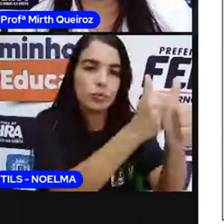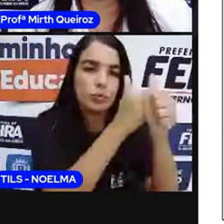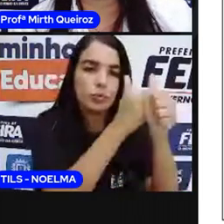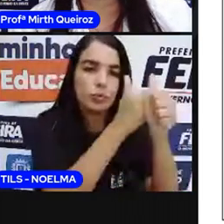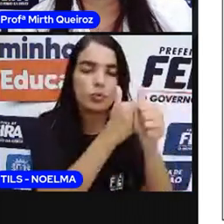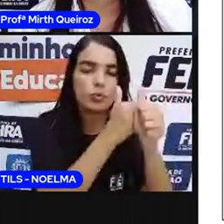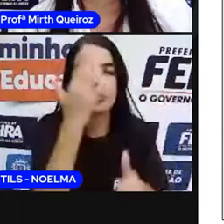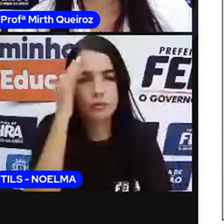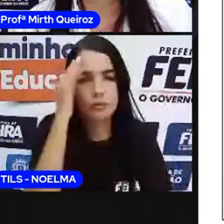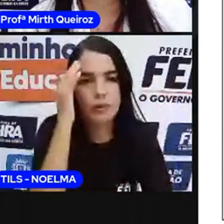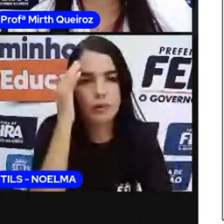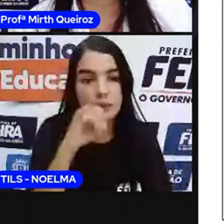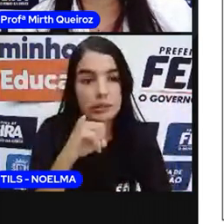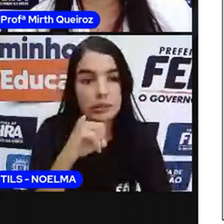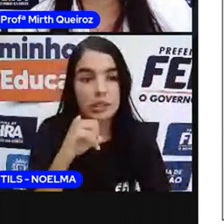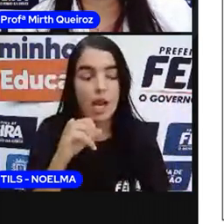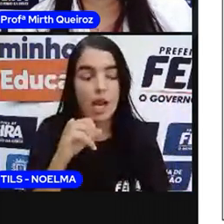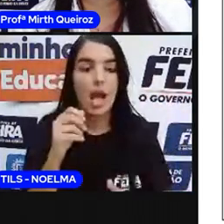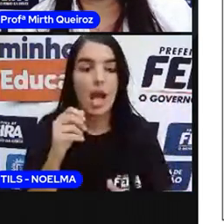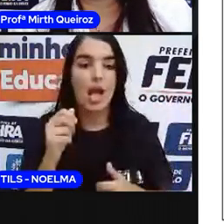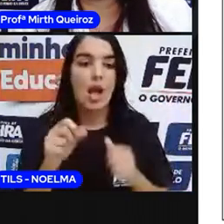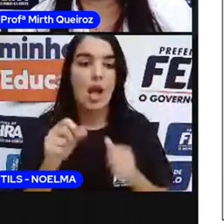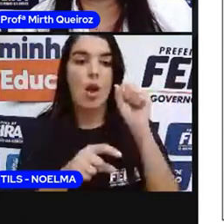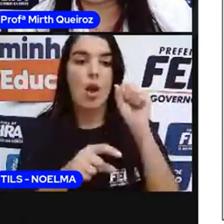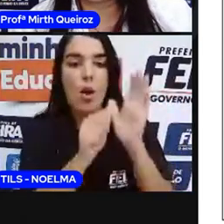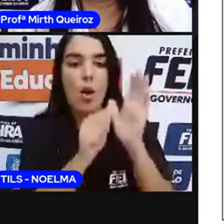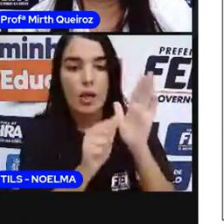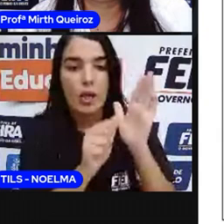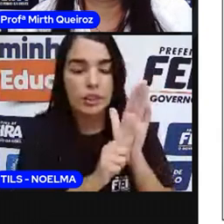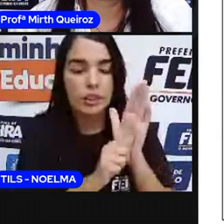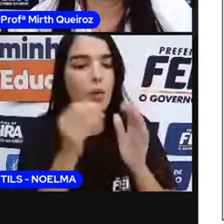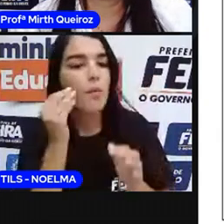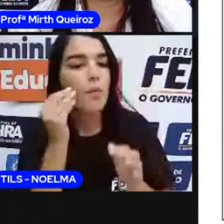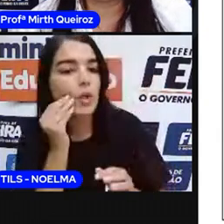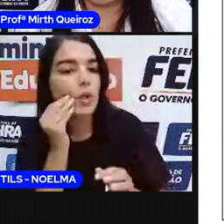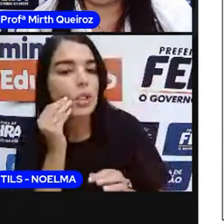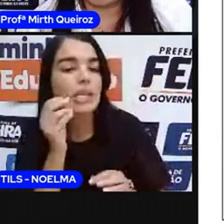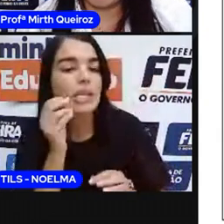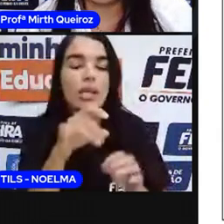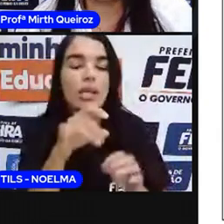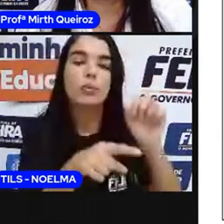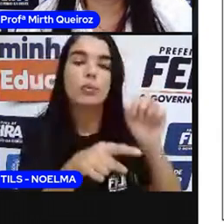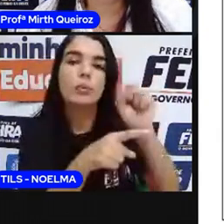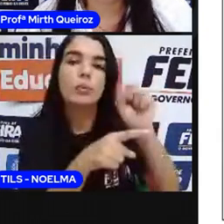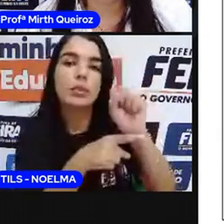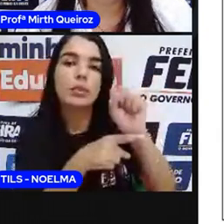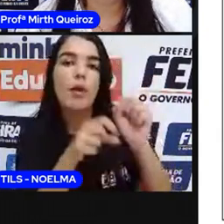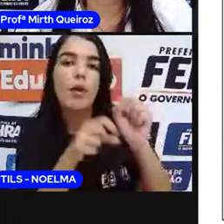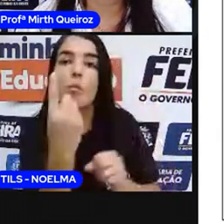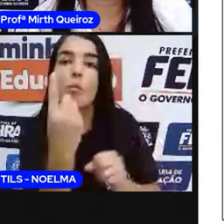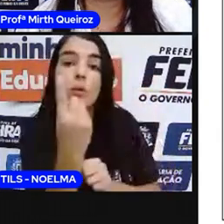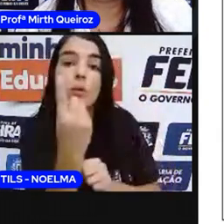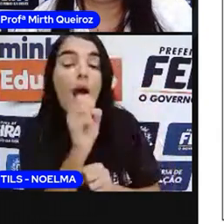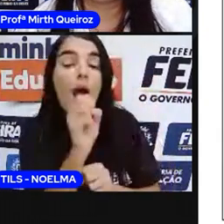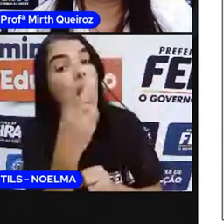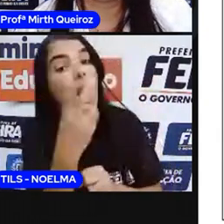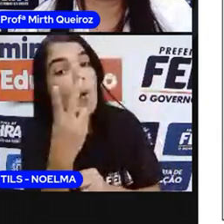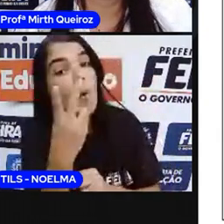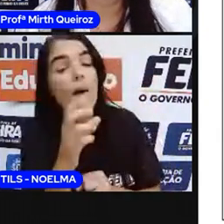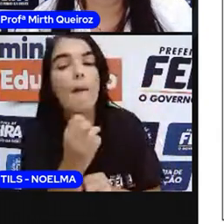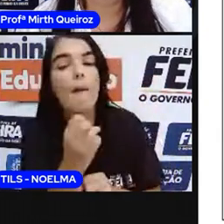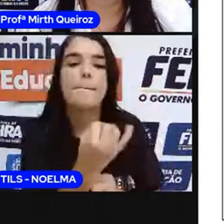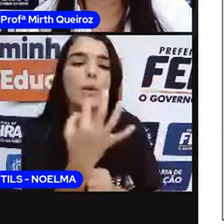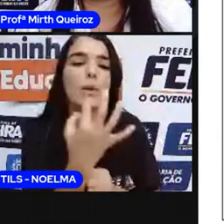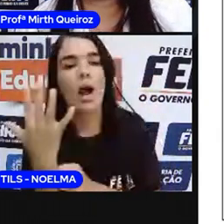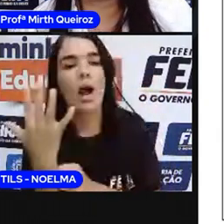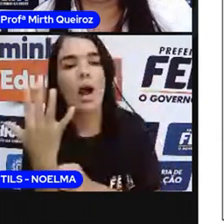ele identifica se o substantivo está no singular ou no plural, tá? Aí vocês vão ler direitinho, né?